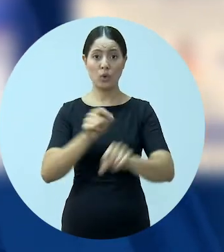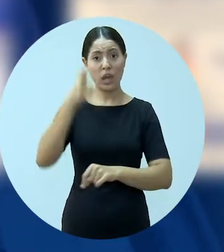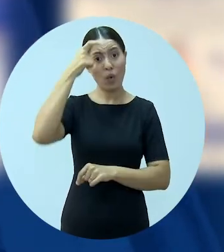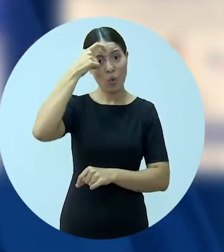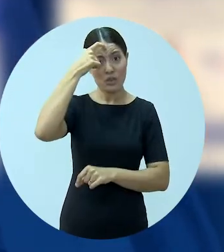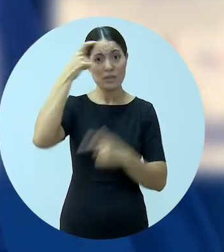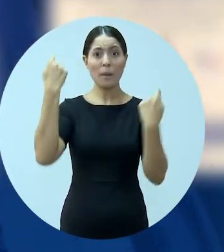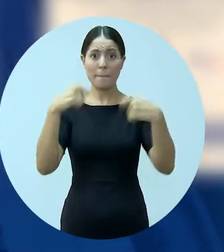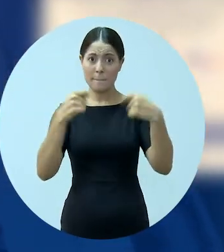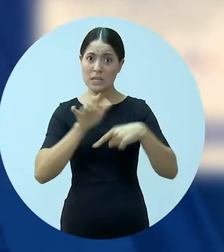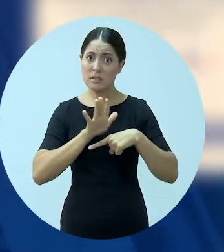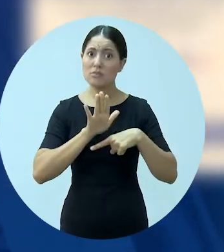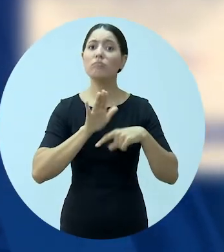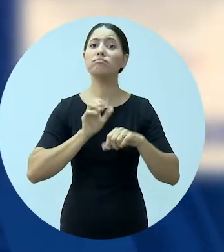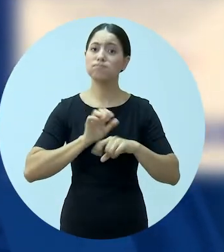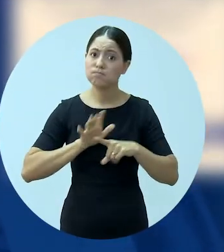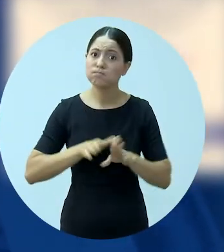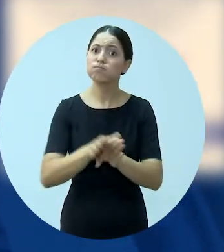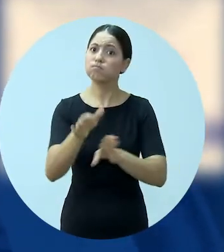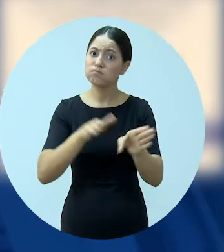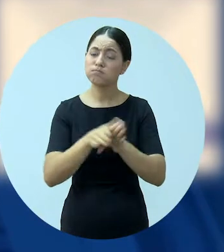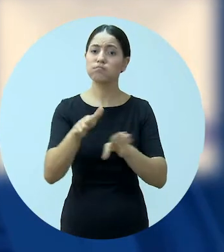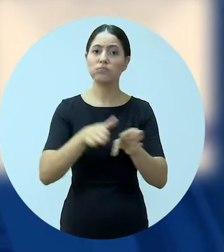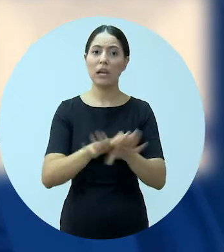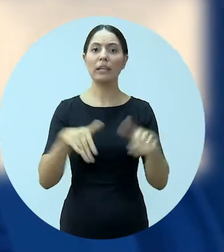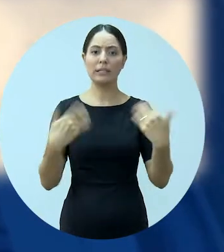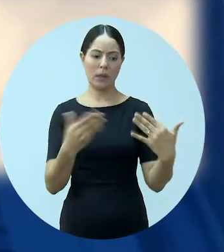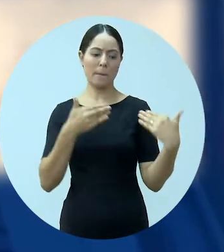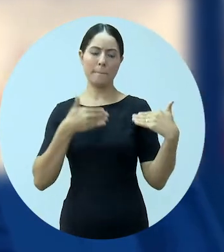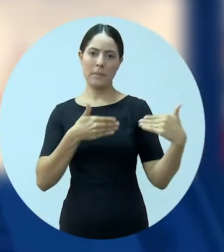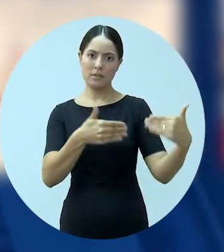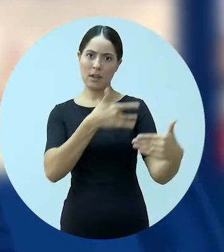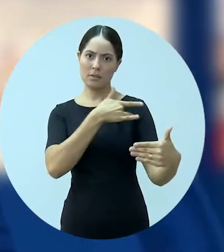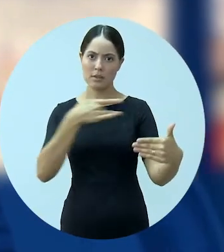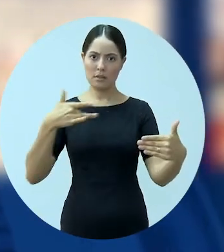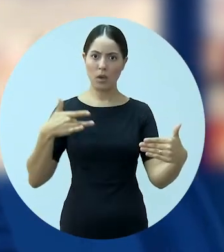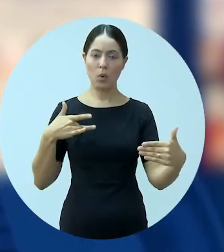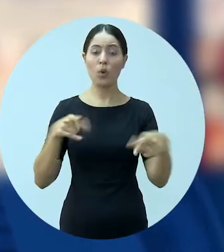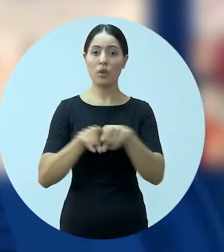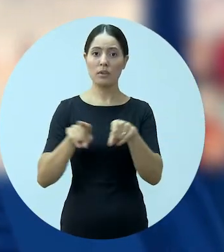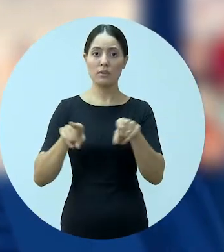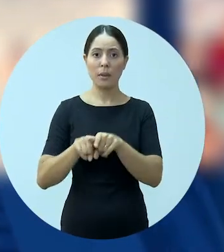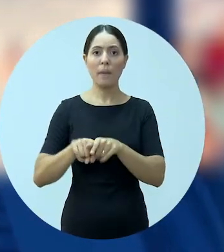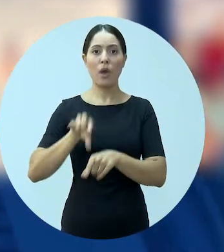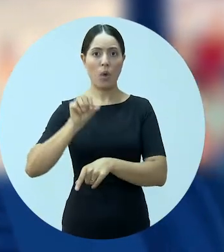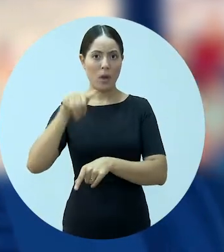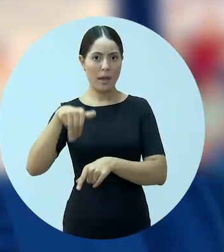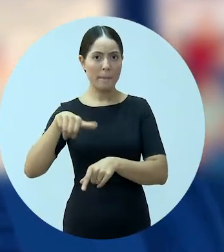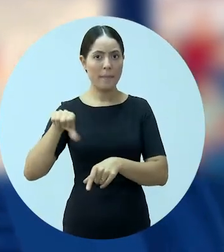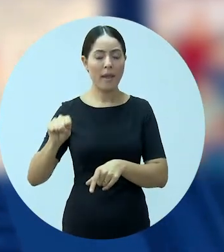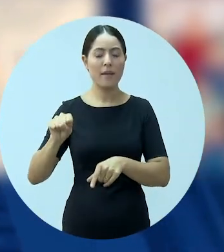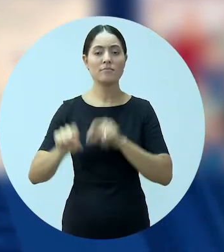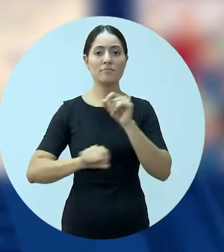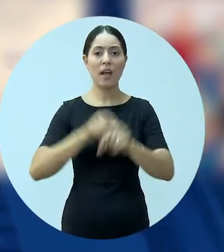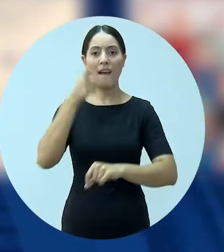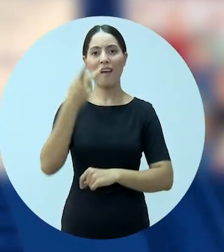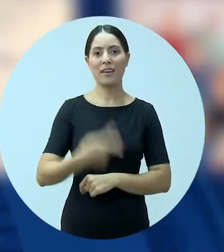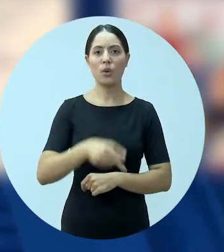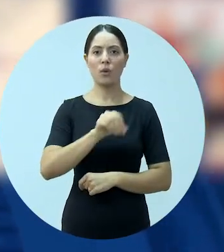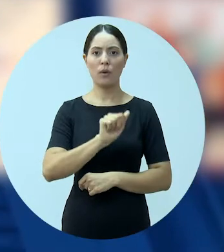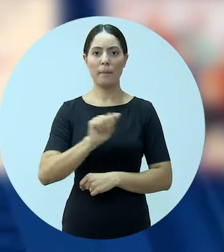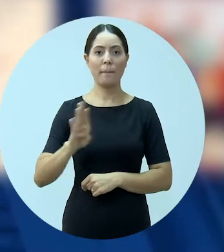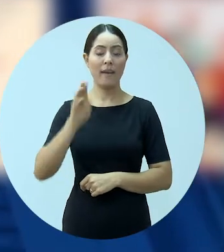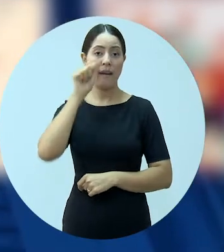atualizados diariamente. A conscientização é a nossa maior arma. Seguindo as orientações do Ministério da Saúde e da